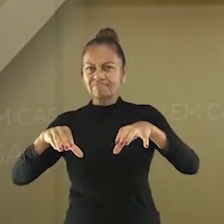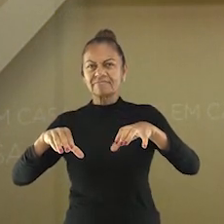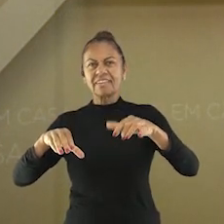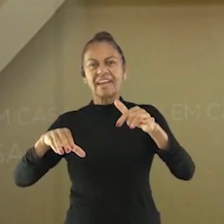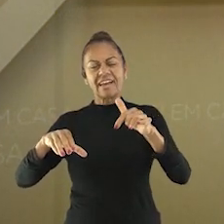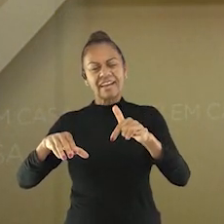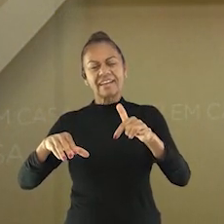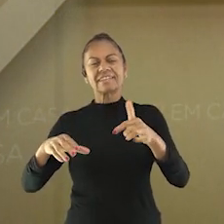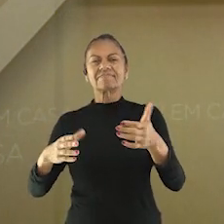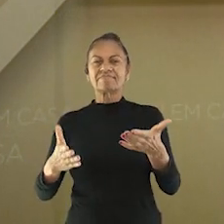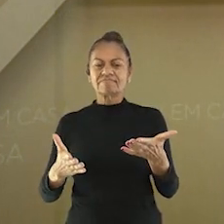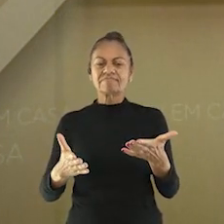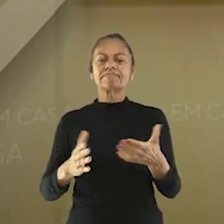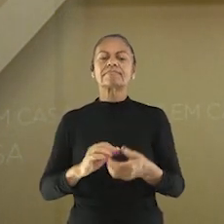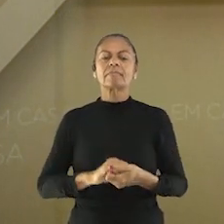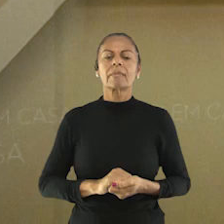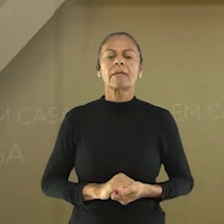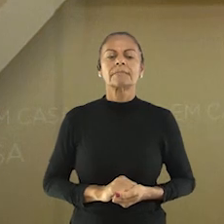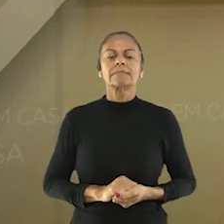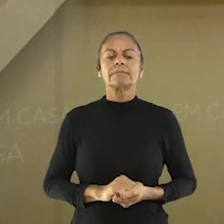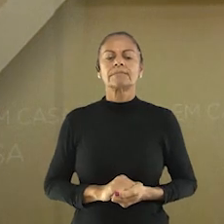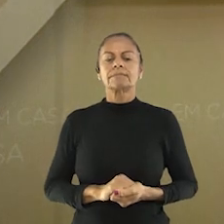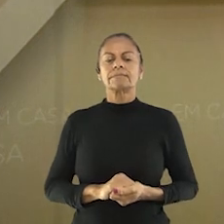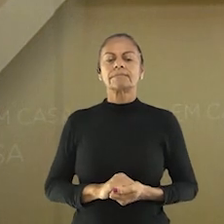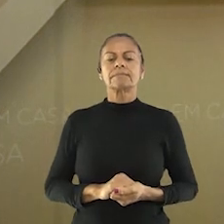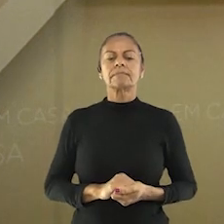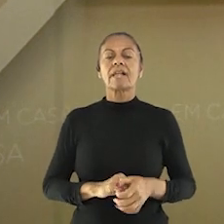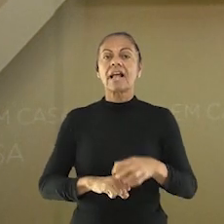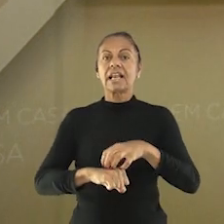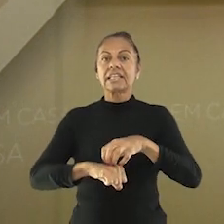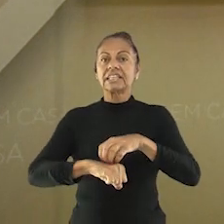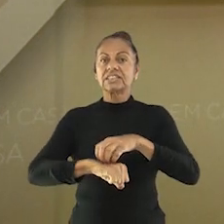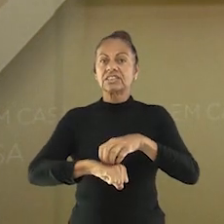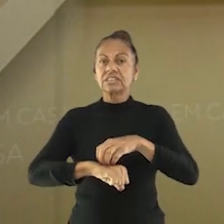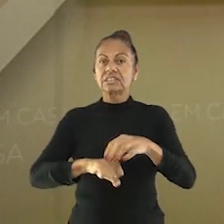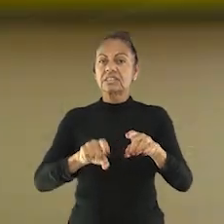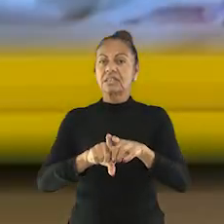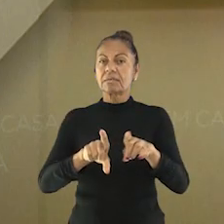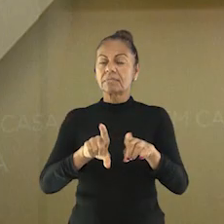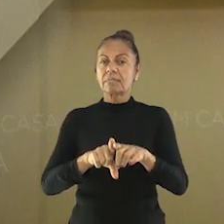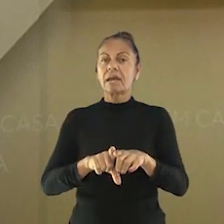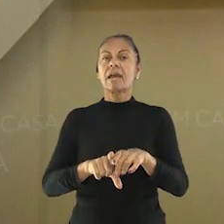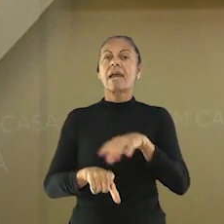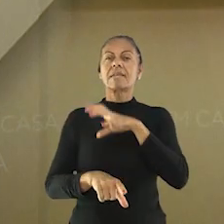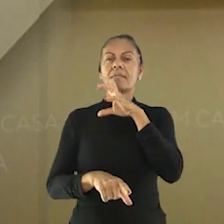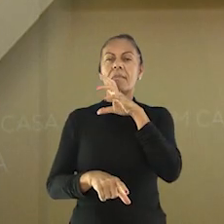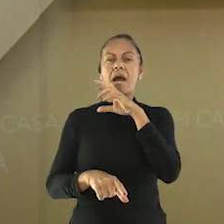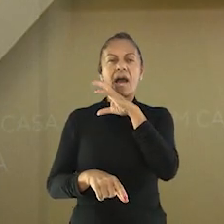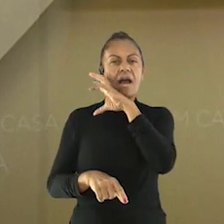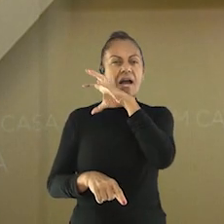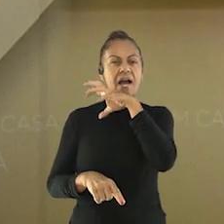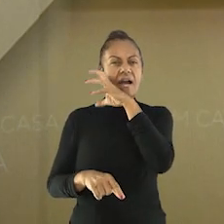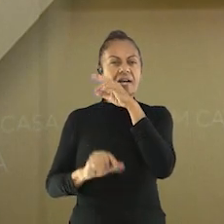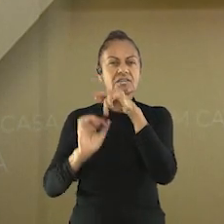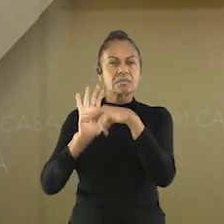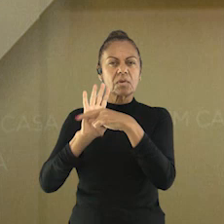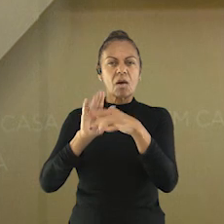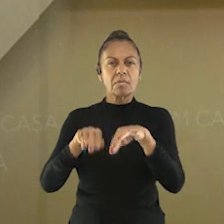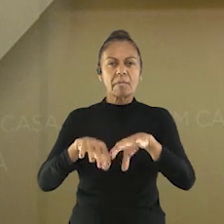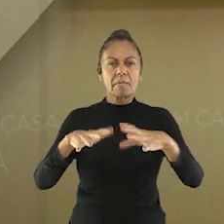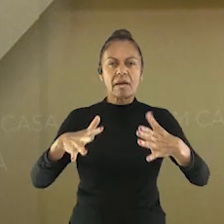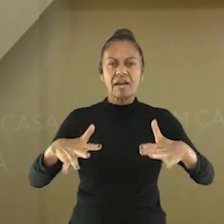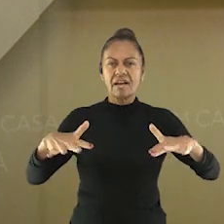laticínios. Então, você consegue, sim, ingerir alimentos derivados de leite. A alergia a frutos do mar também